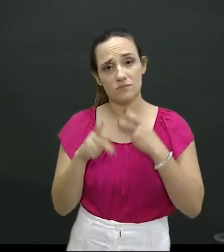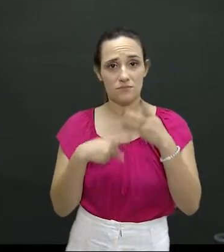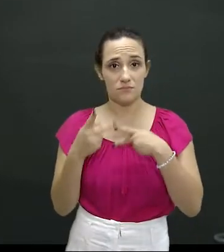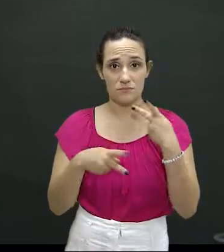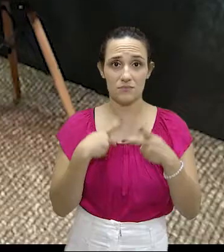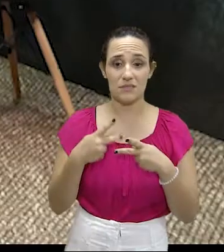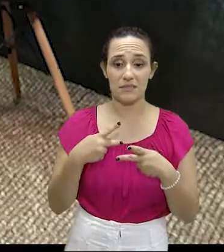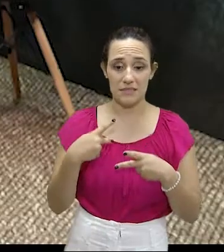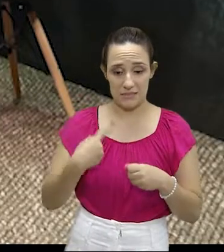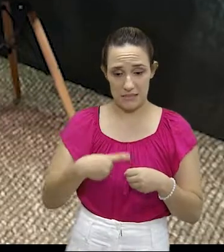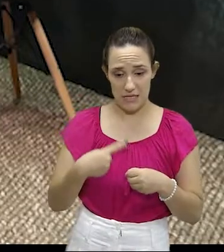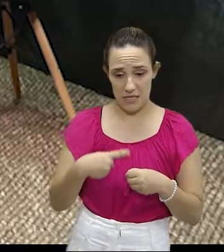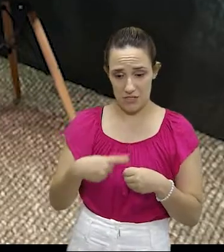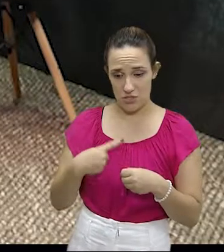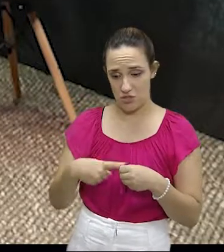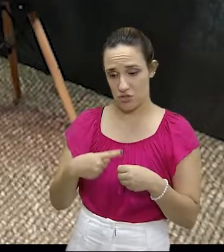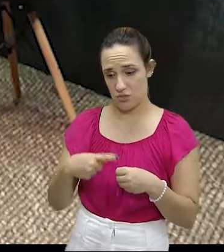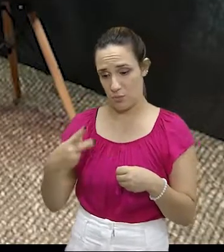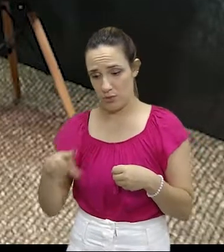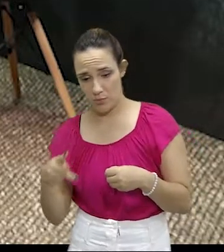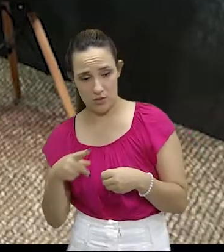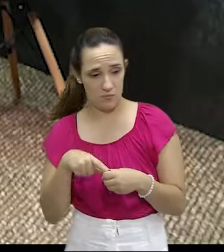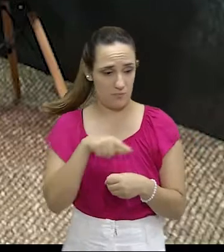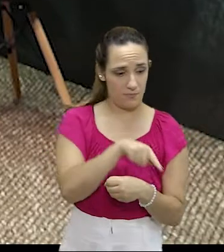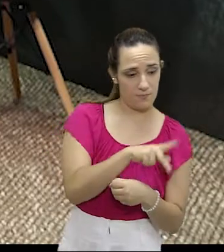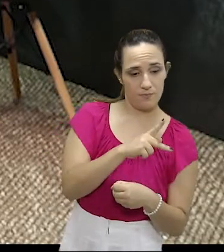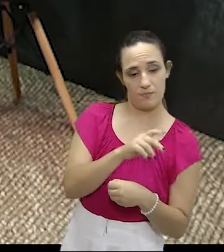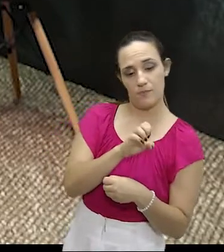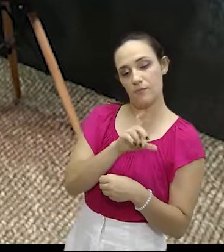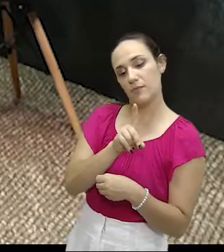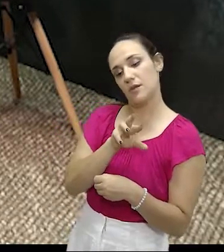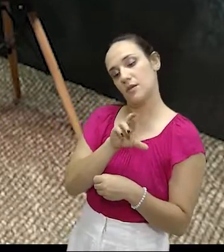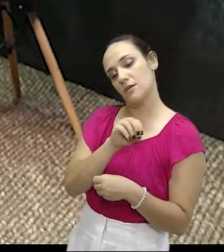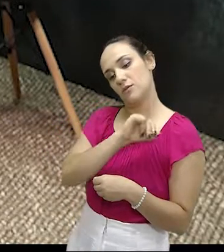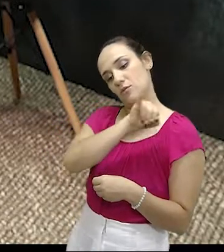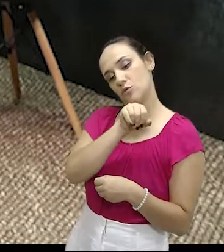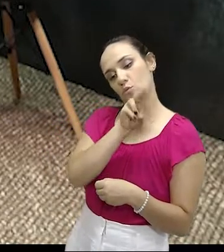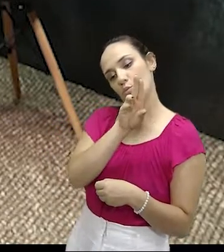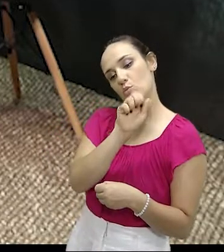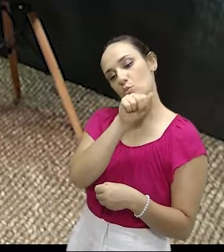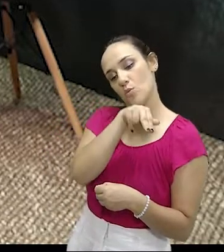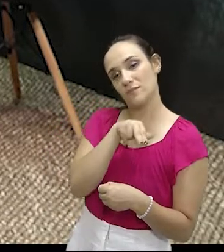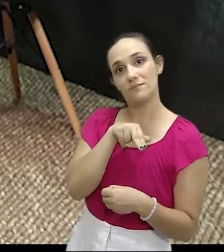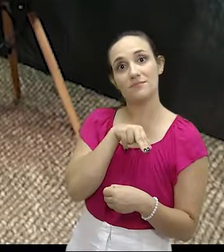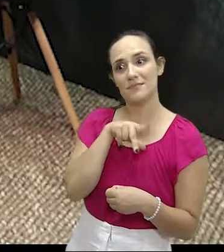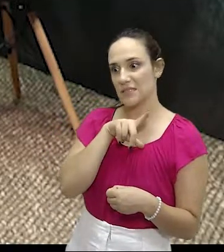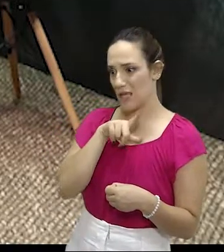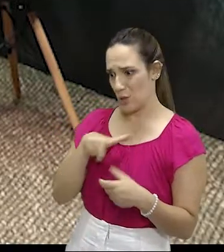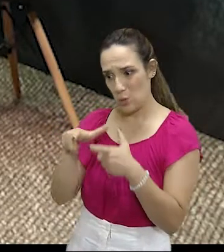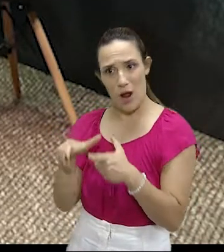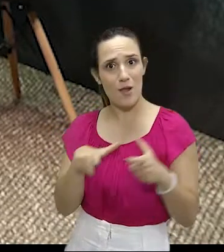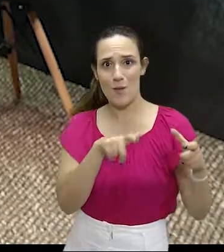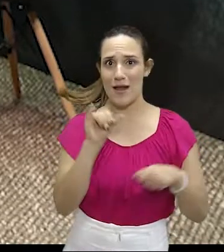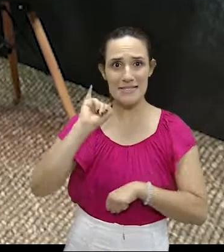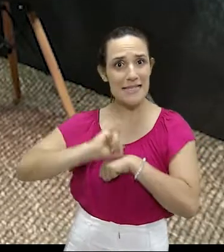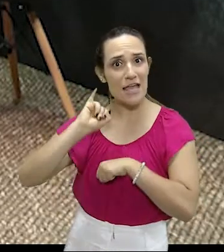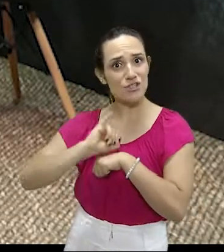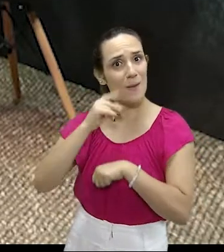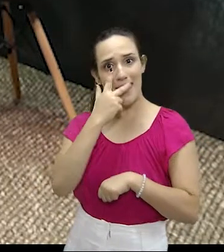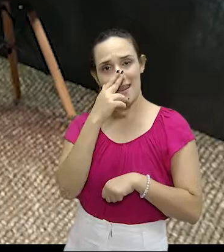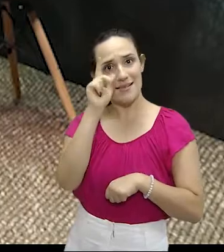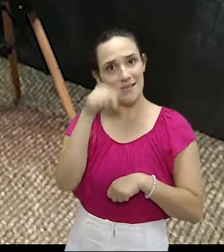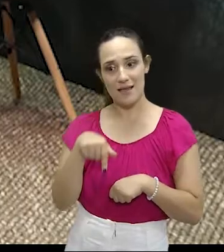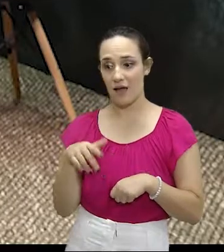em Pedro Juan, praticamente todas as facções que atuam no território brasileiro, possuem ali, digamos assim, entre aspas, um escritório, outras de forma mais